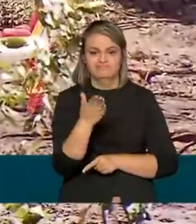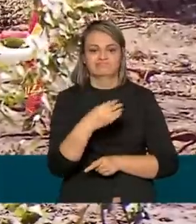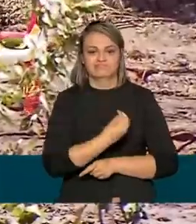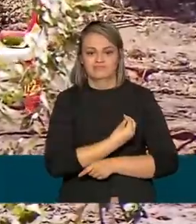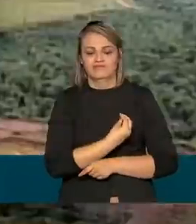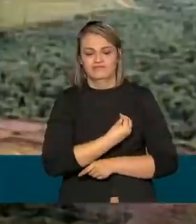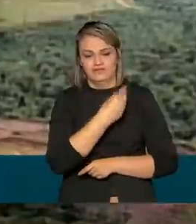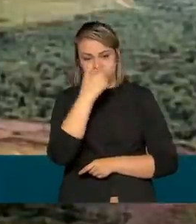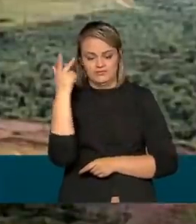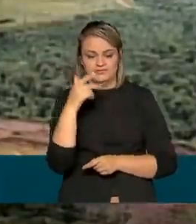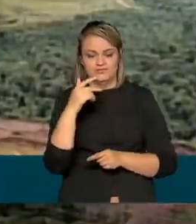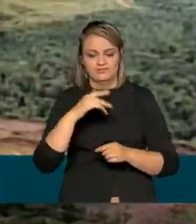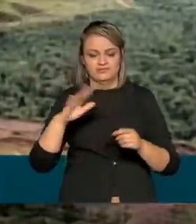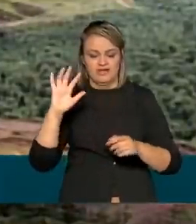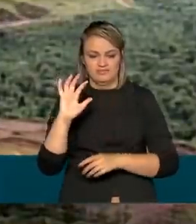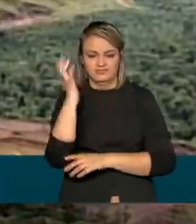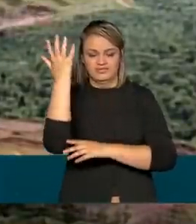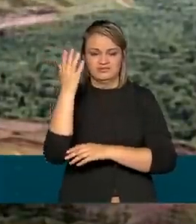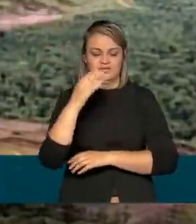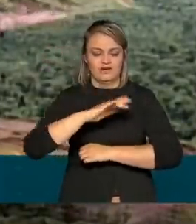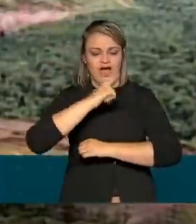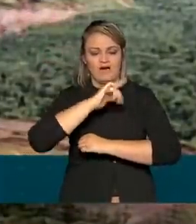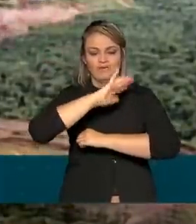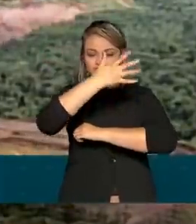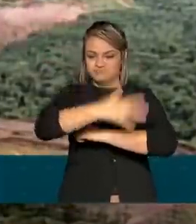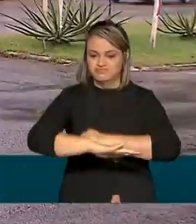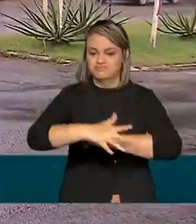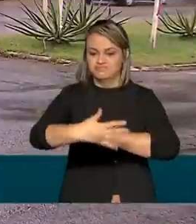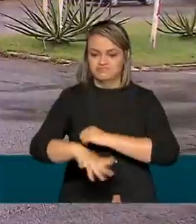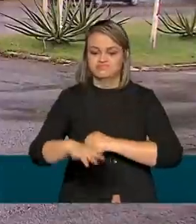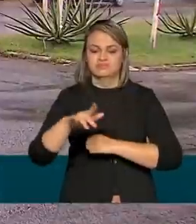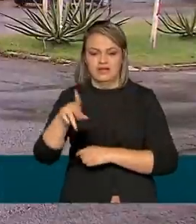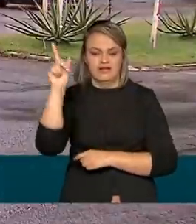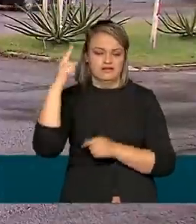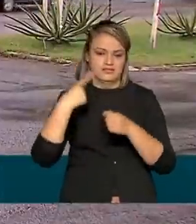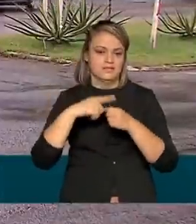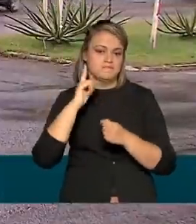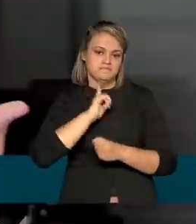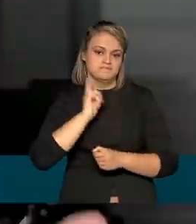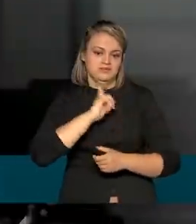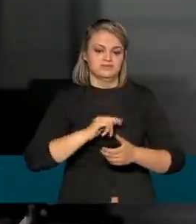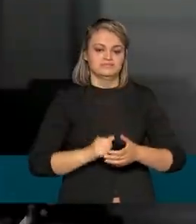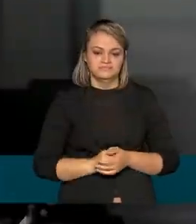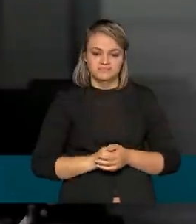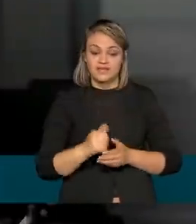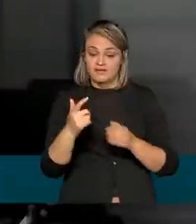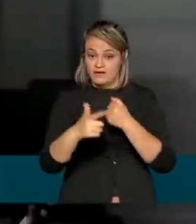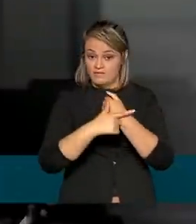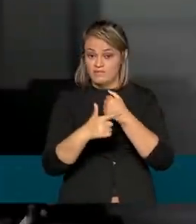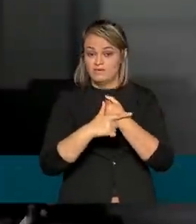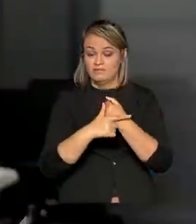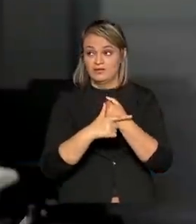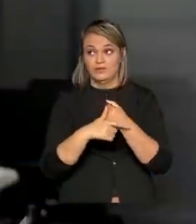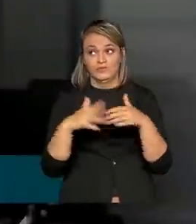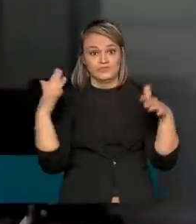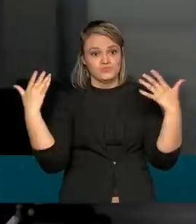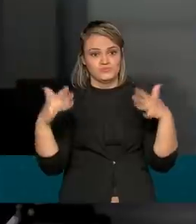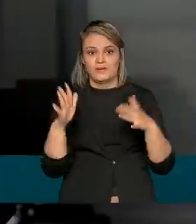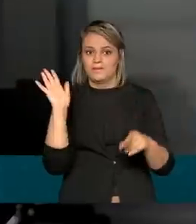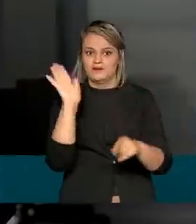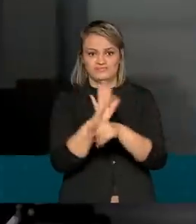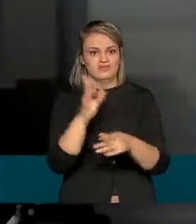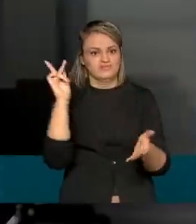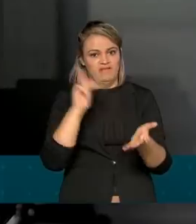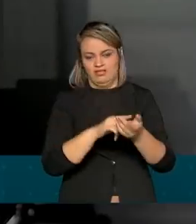vidas na tragédia do rompimento da barragem de Brumadinho, em Minas Gerais. Foi um papel, eu diria, de pronto atendimento.